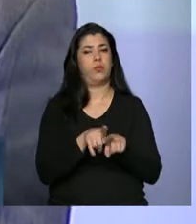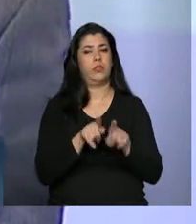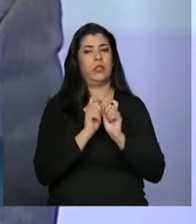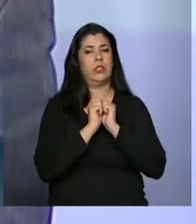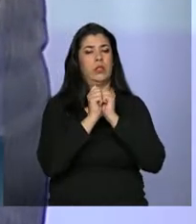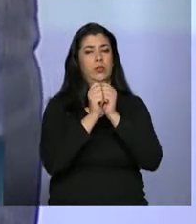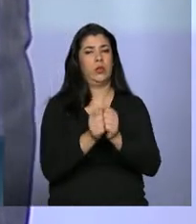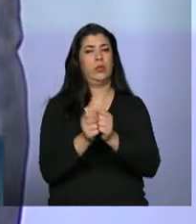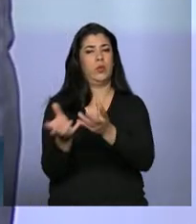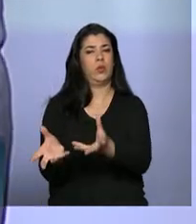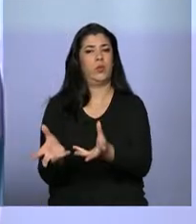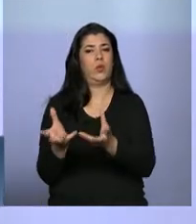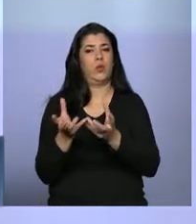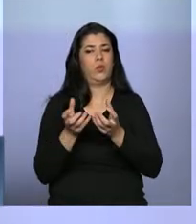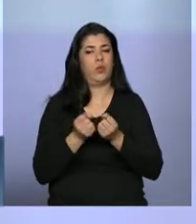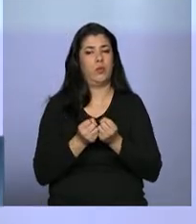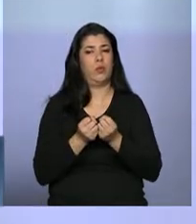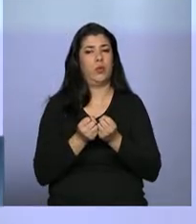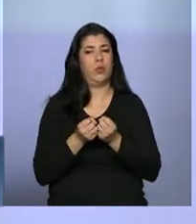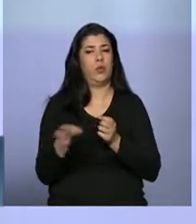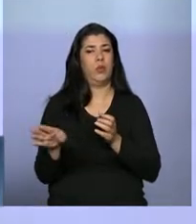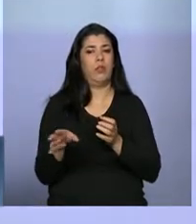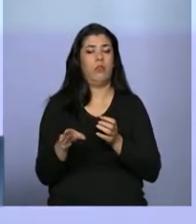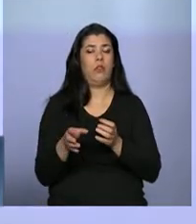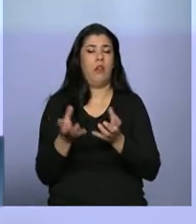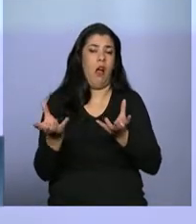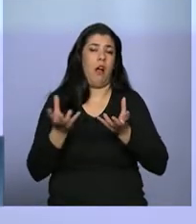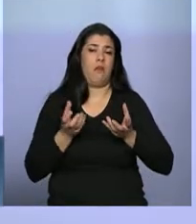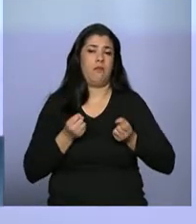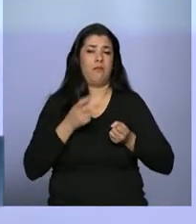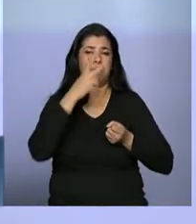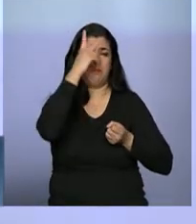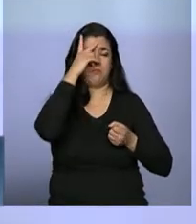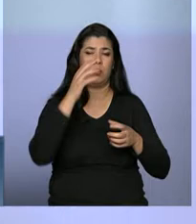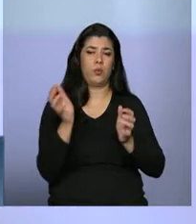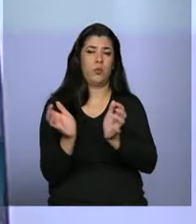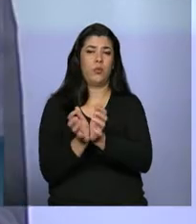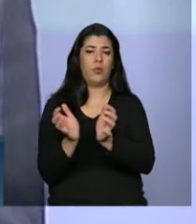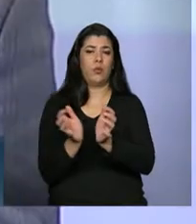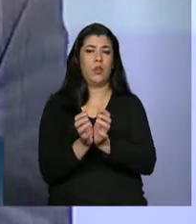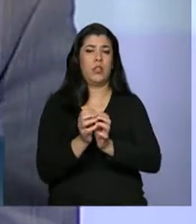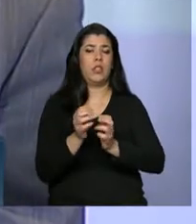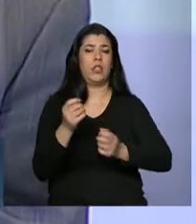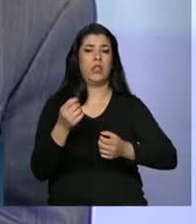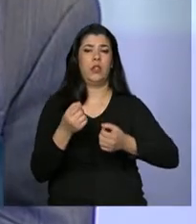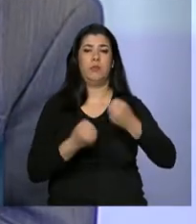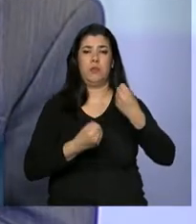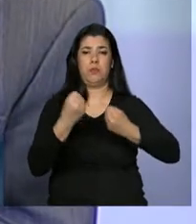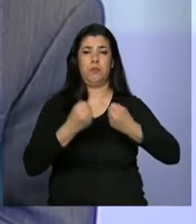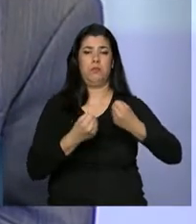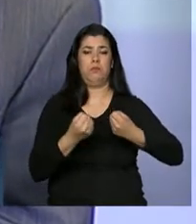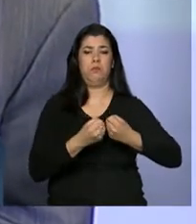e recebemos aquela equipe do Grupo Móvel que chegava ao Mato Grosso do Sul para a primeira operação.